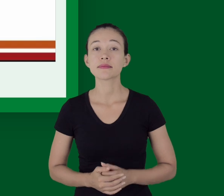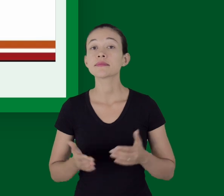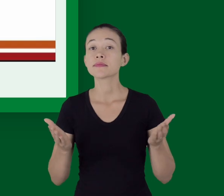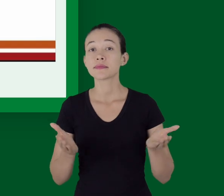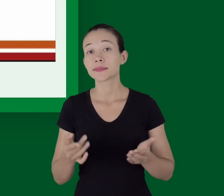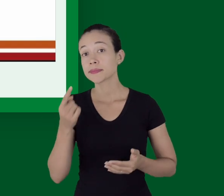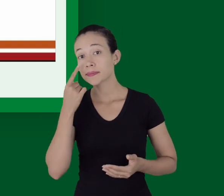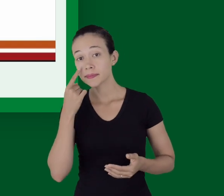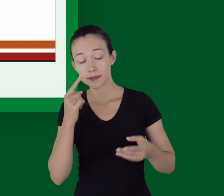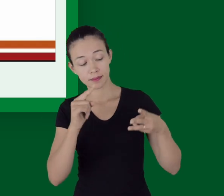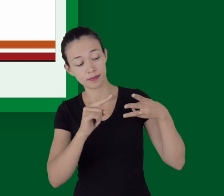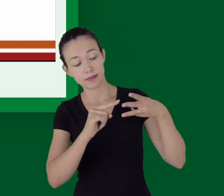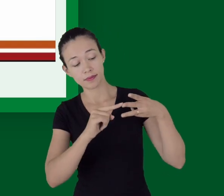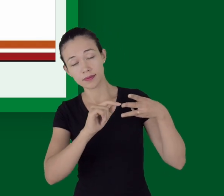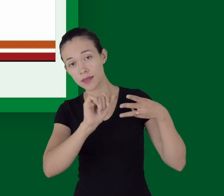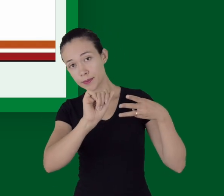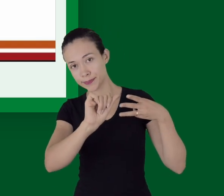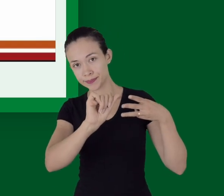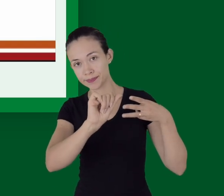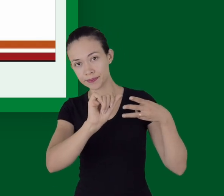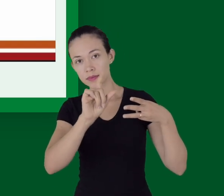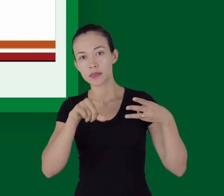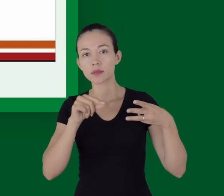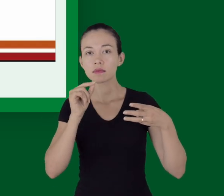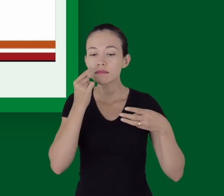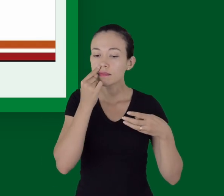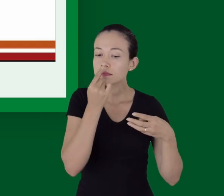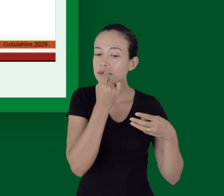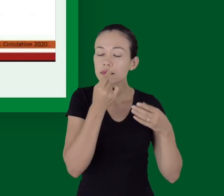Agora a gente vai para o A, que é o manejo das vias aéreas.